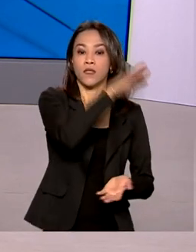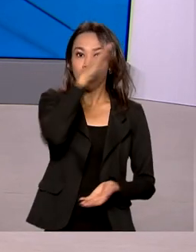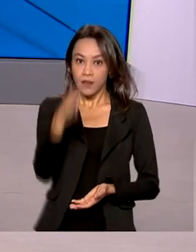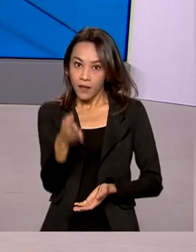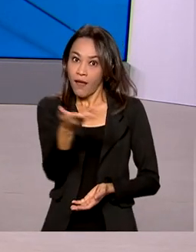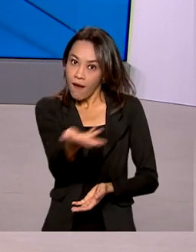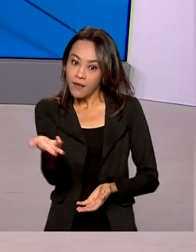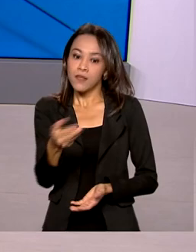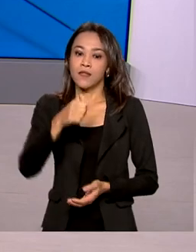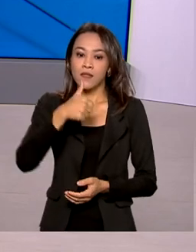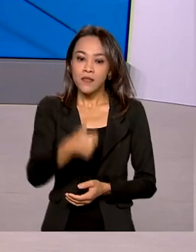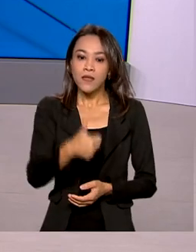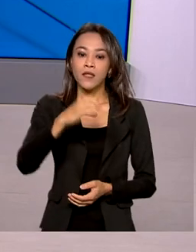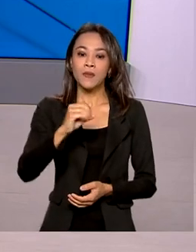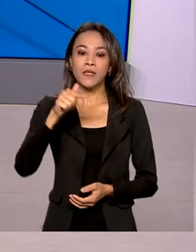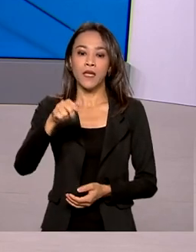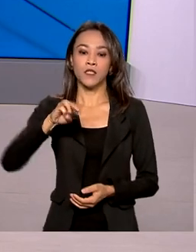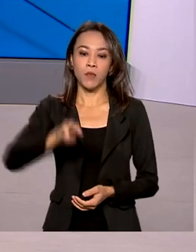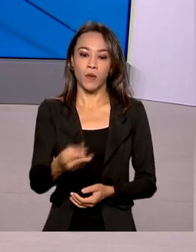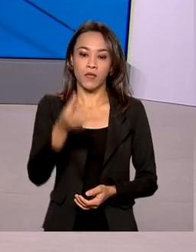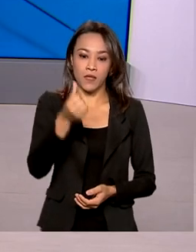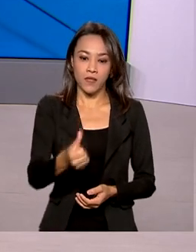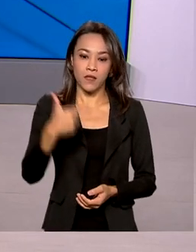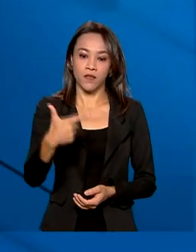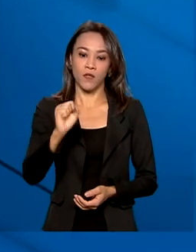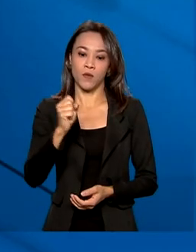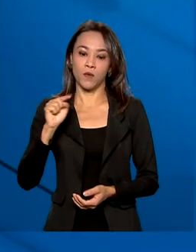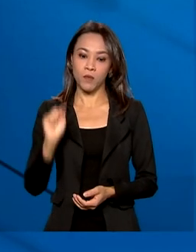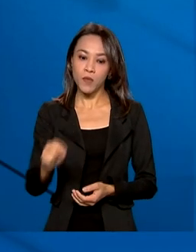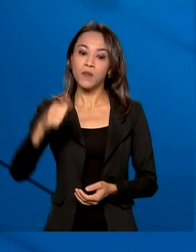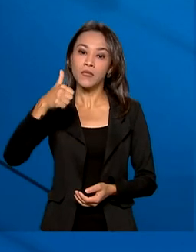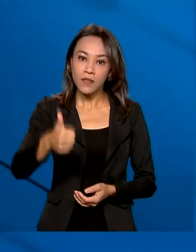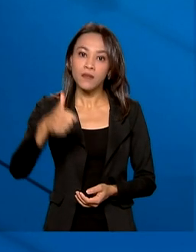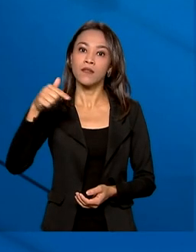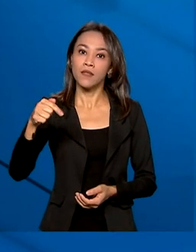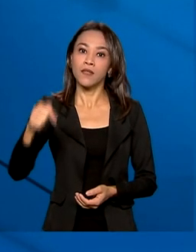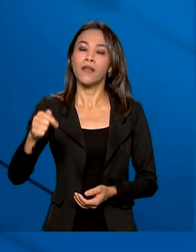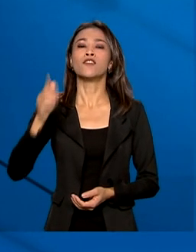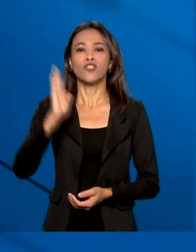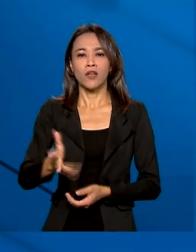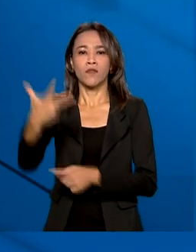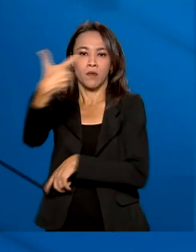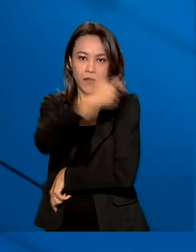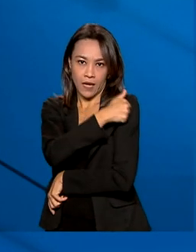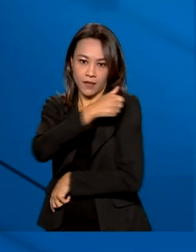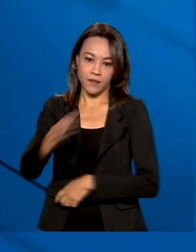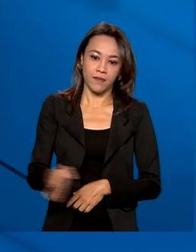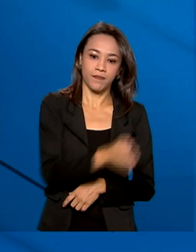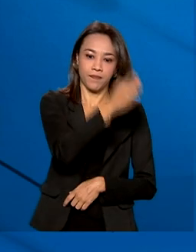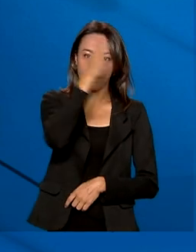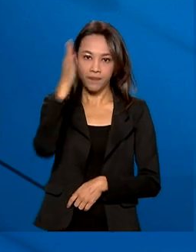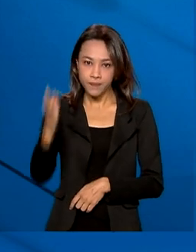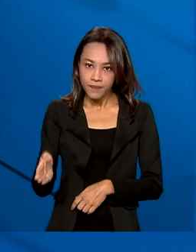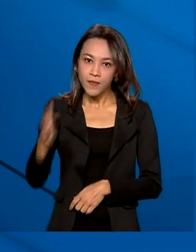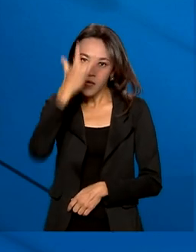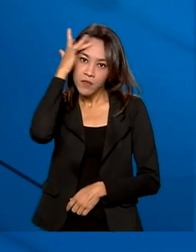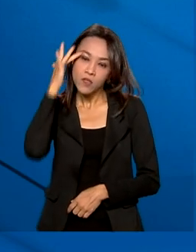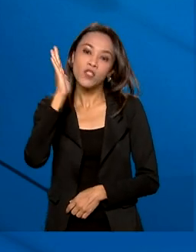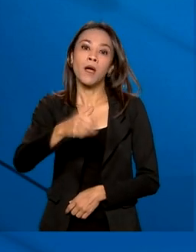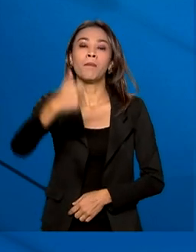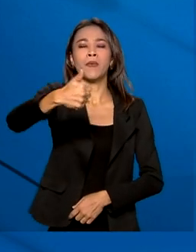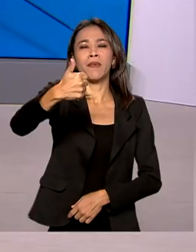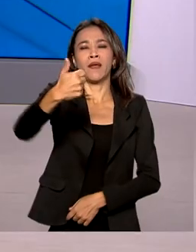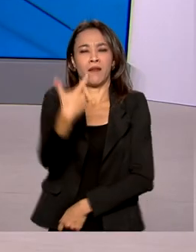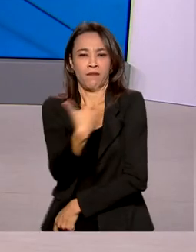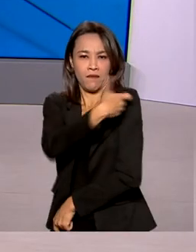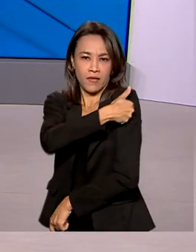doses, 107.628.177 foram aplicadas. As pessoas que tomaram a primeira